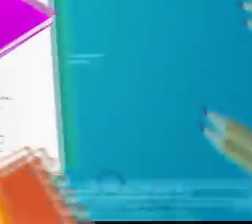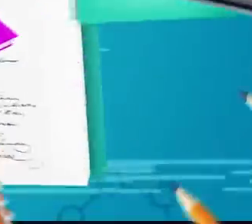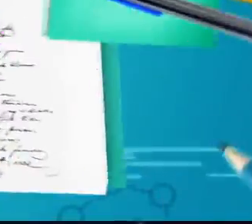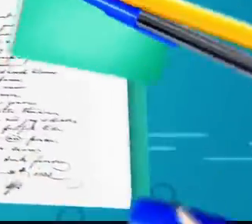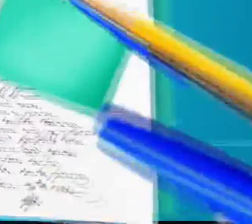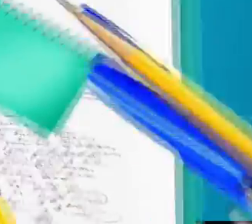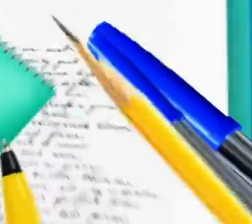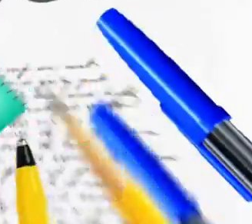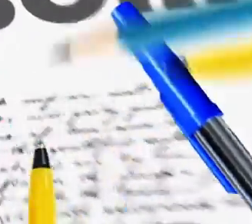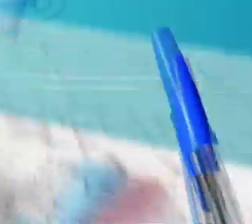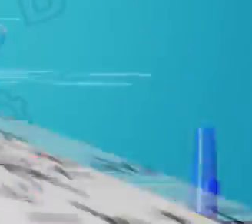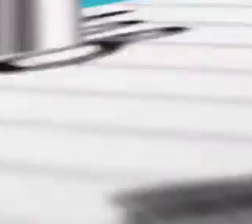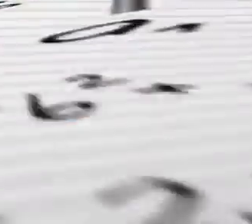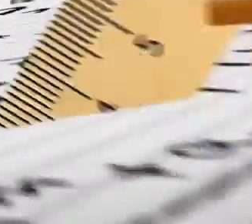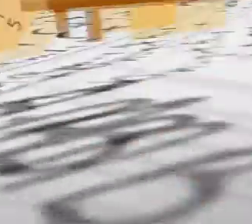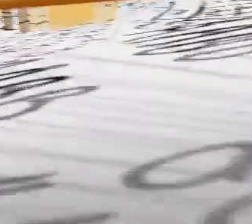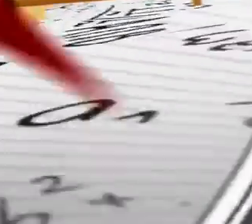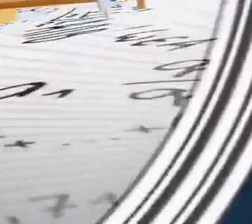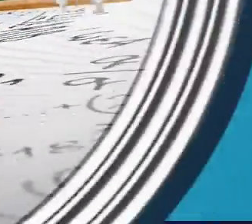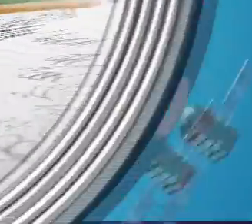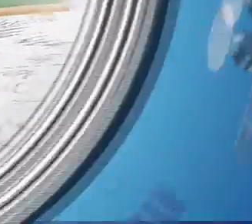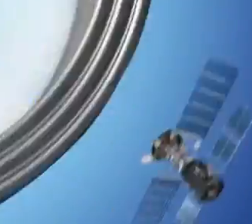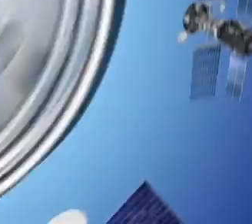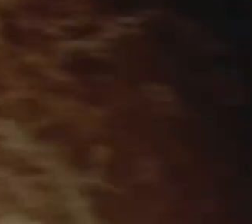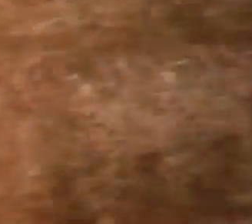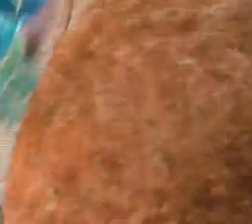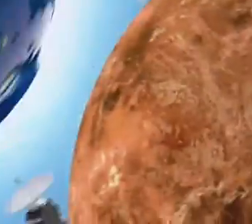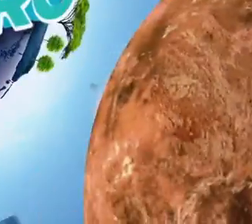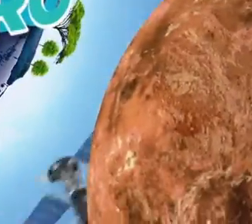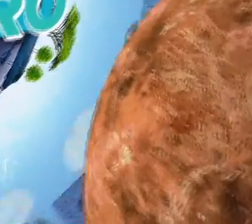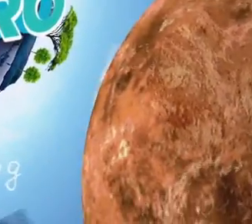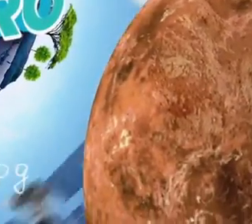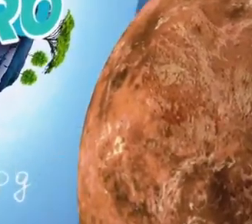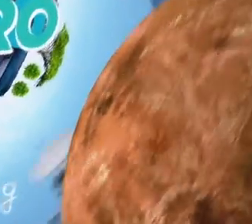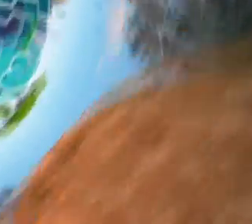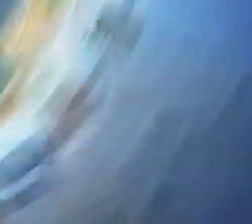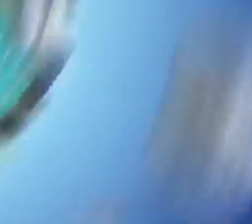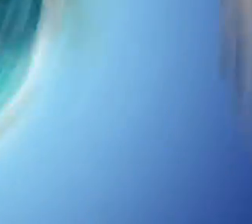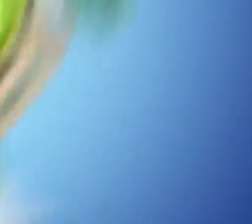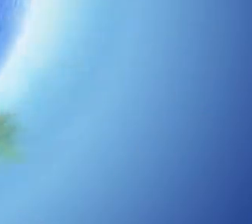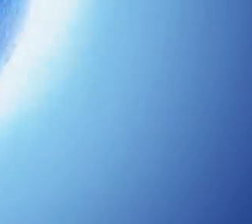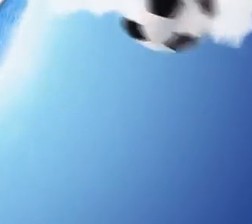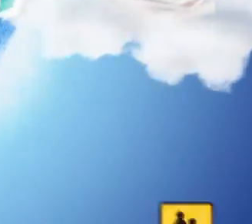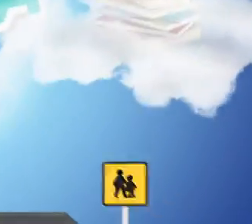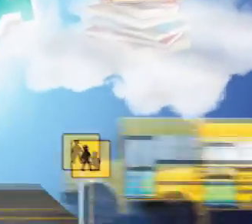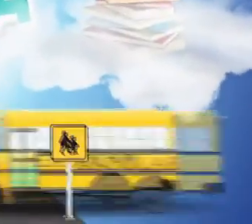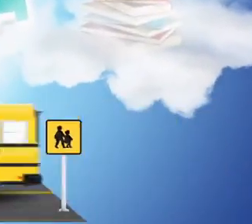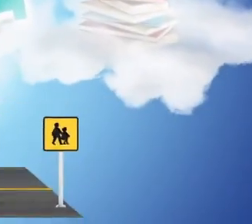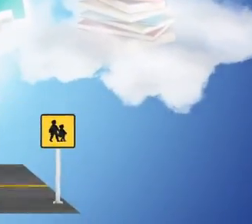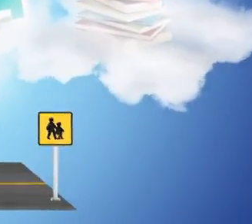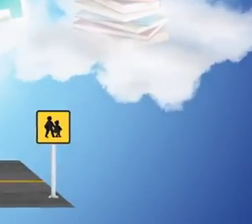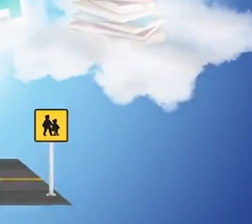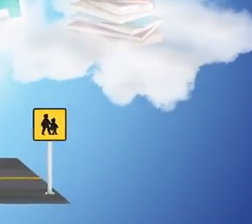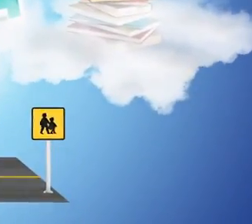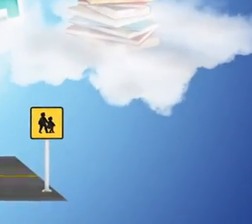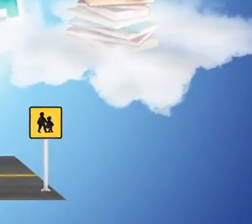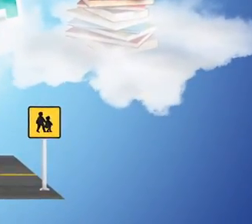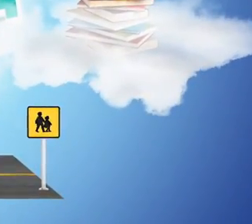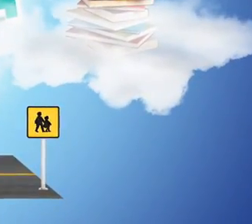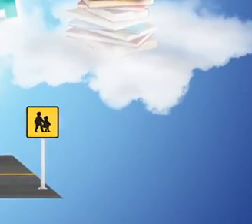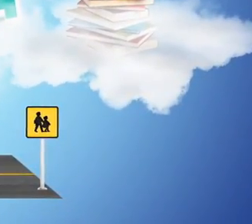Quintena